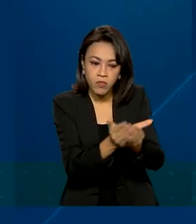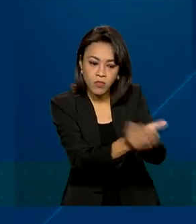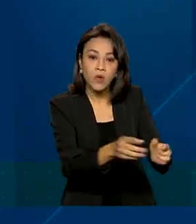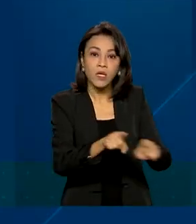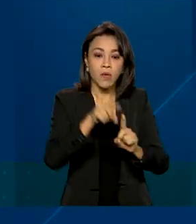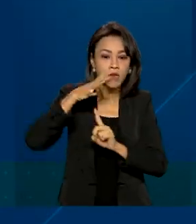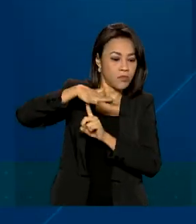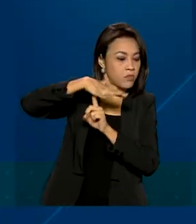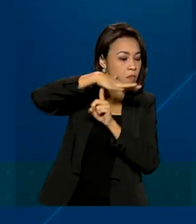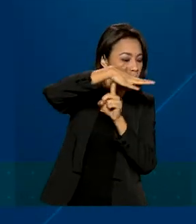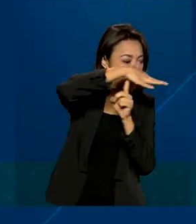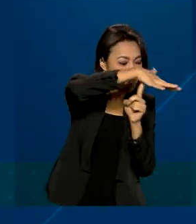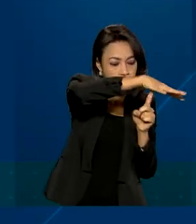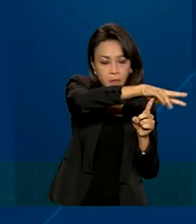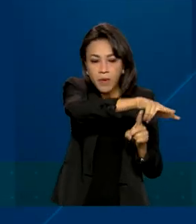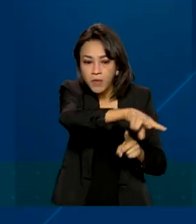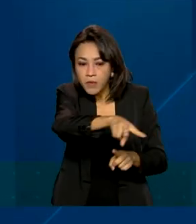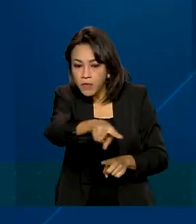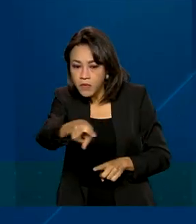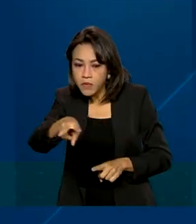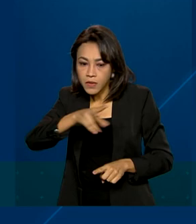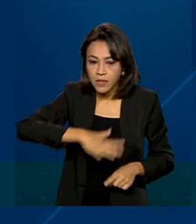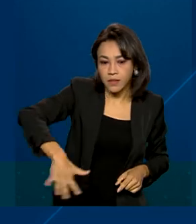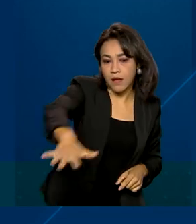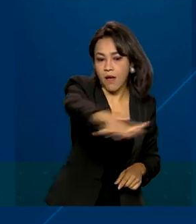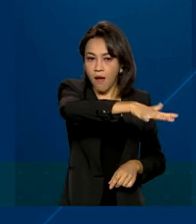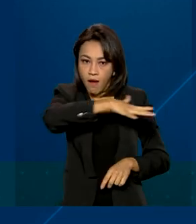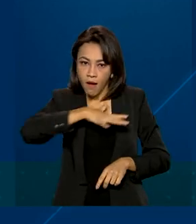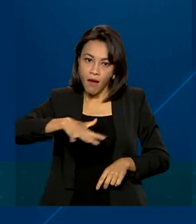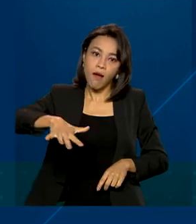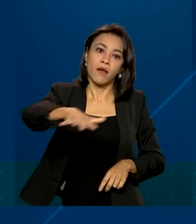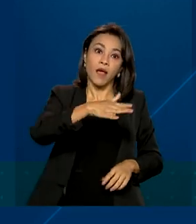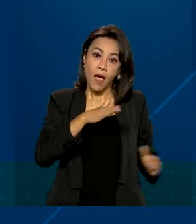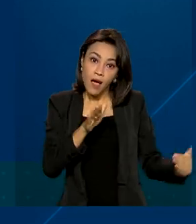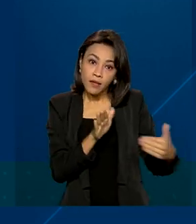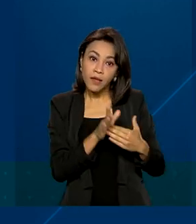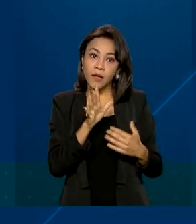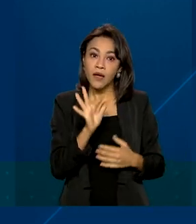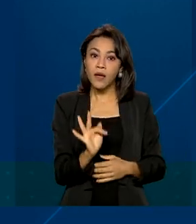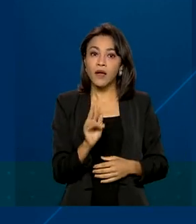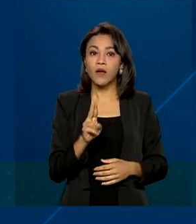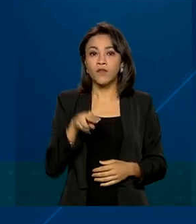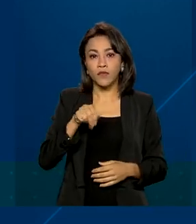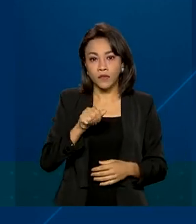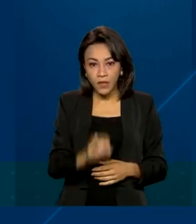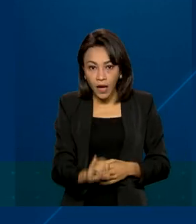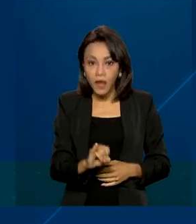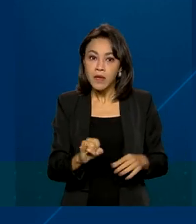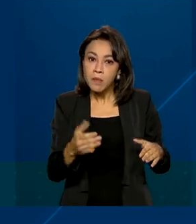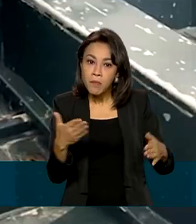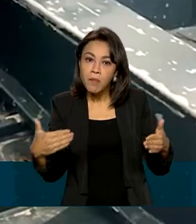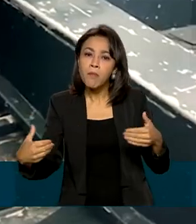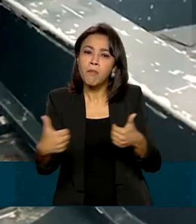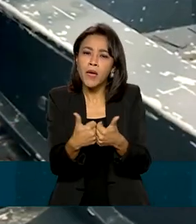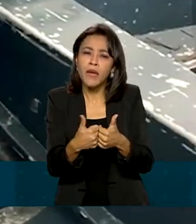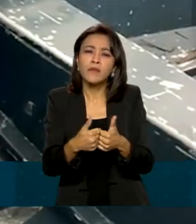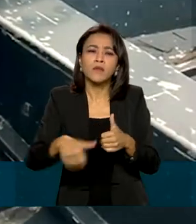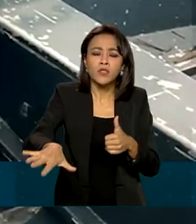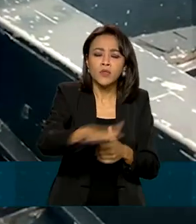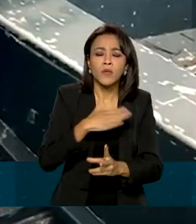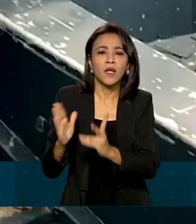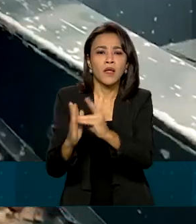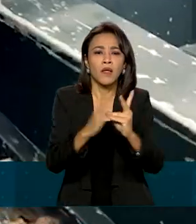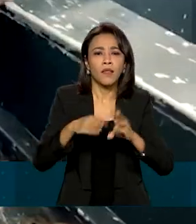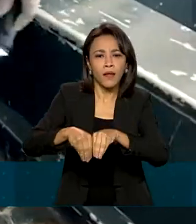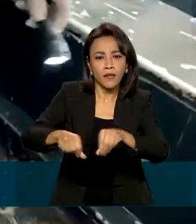aéreo no trajeto de Atalaia do Norte até a base da FUNAI, na entrada da terra indígena Vale do Javari. A Polícia